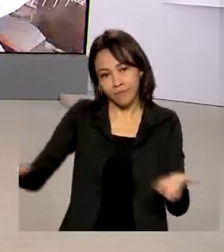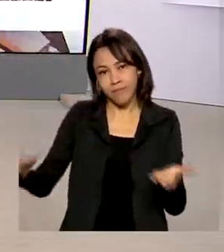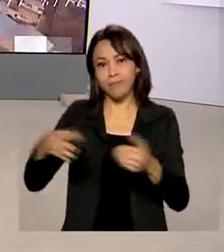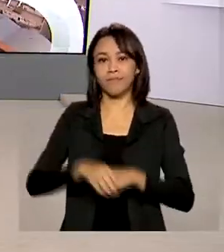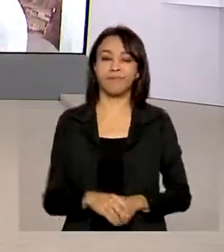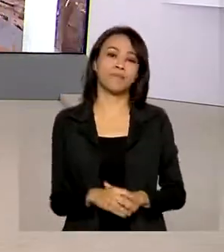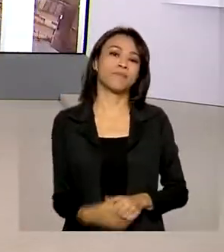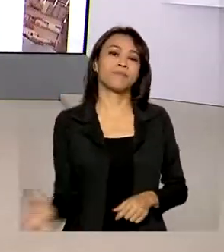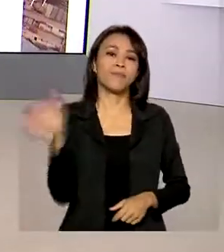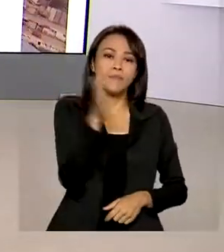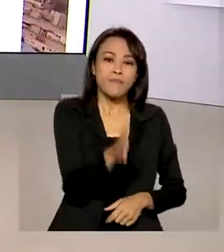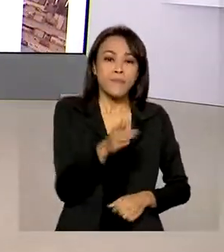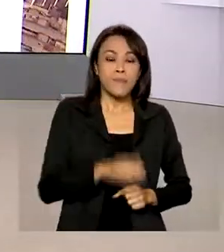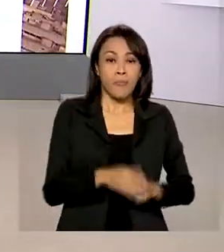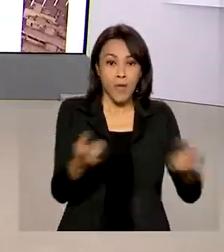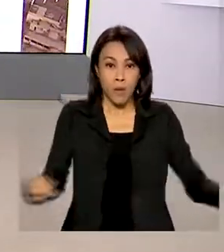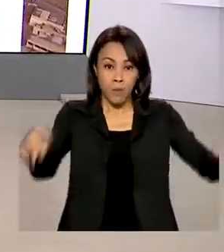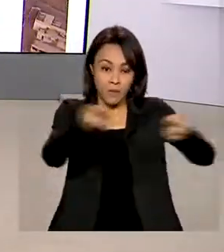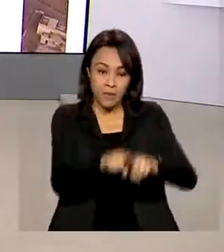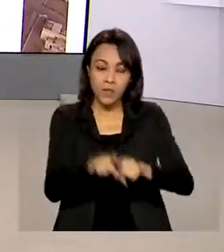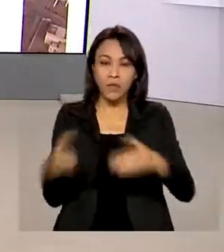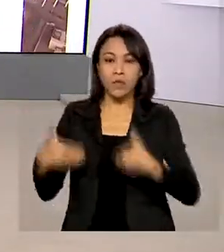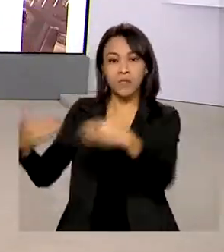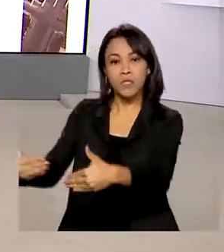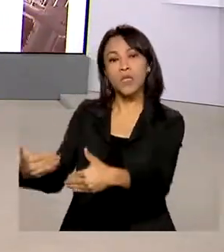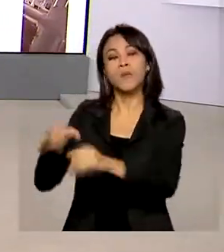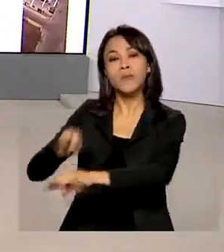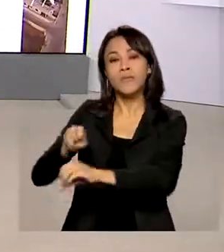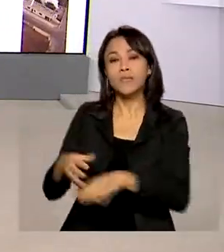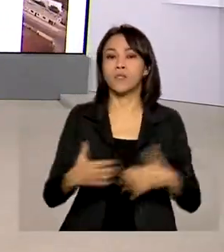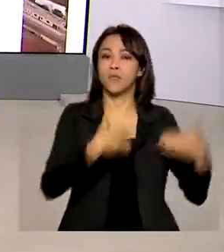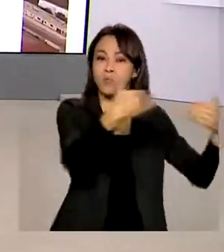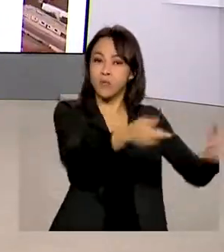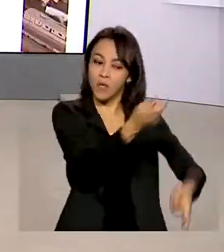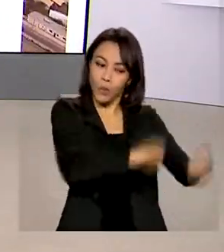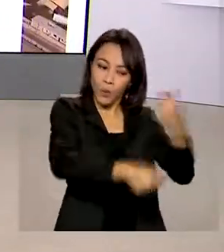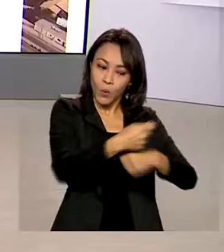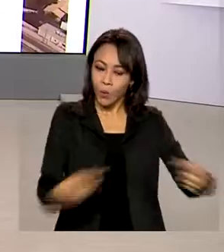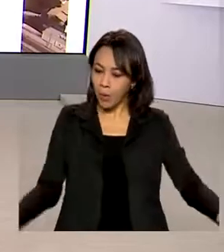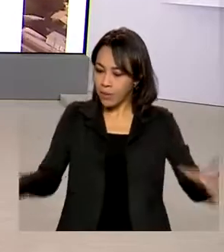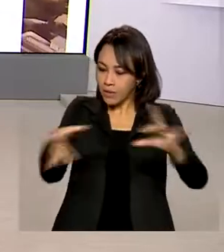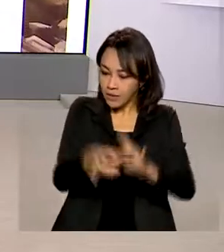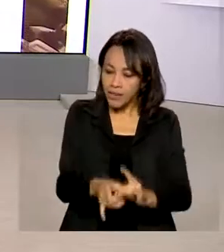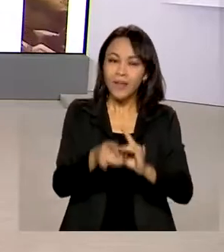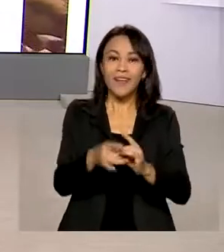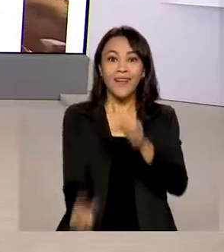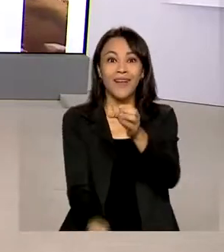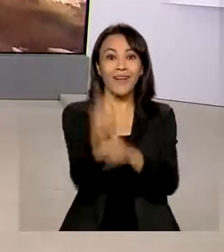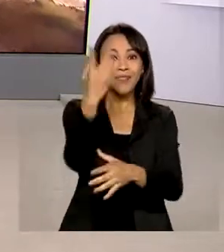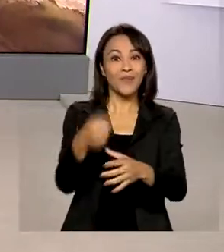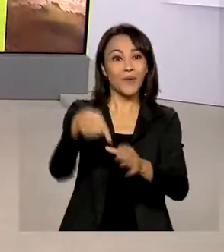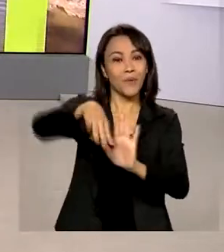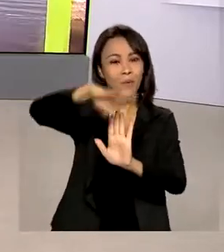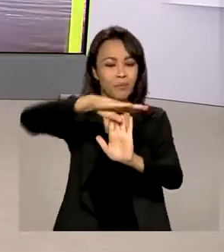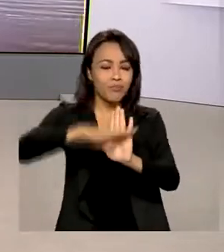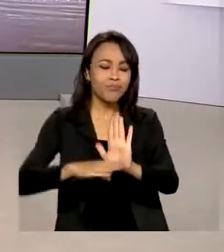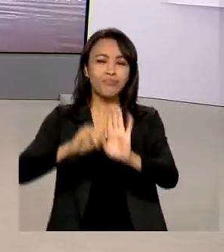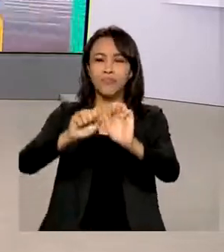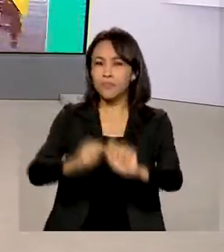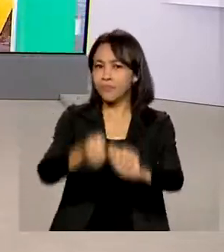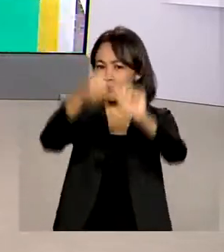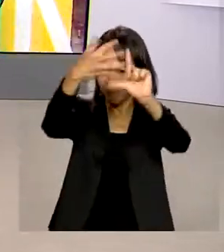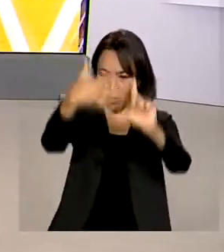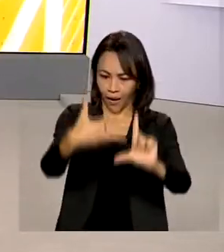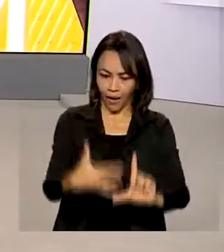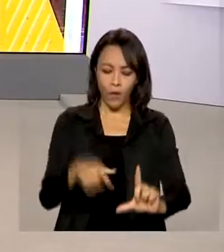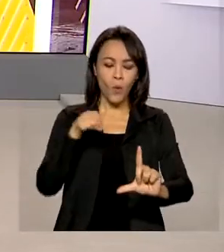E uma parceria entre os Ministérios da Educação e da Economia lançou o perfil do cidadão brasileiro estudante. A plataforma oferece